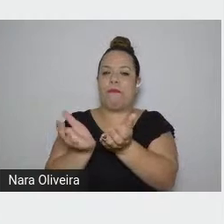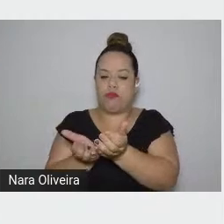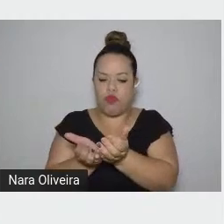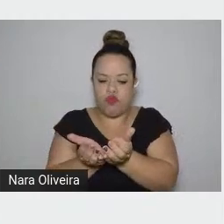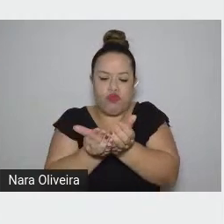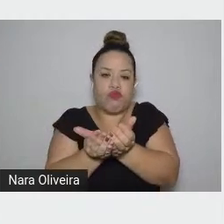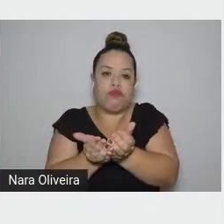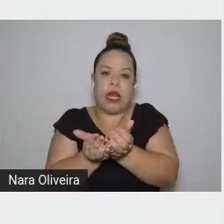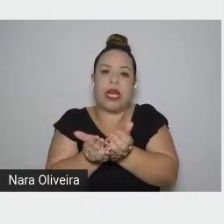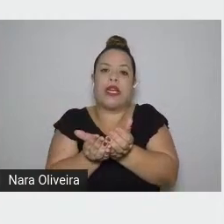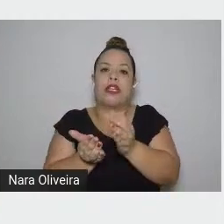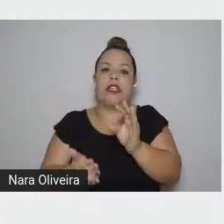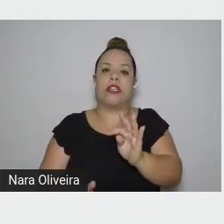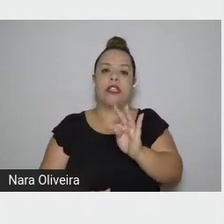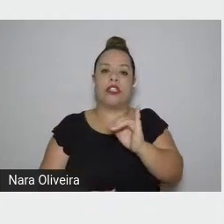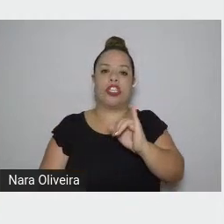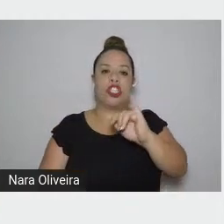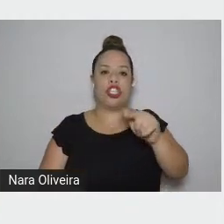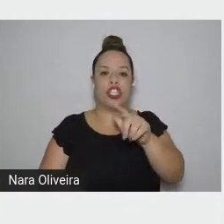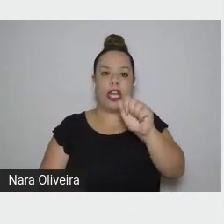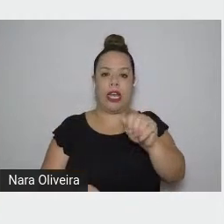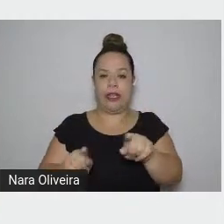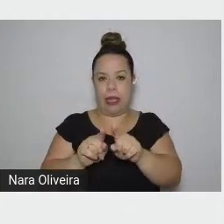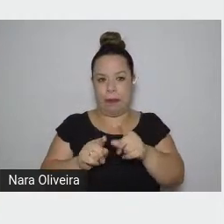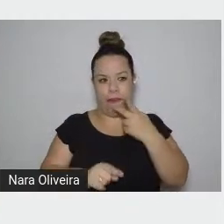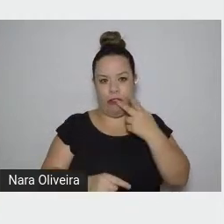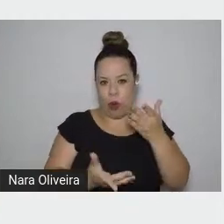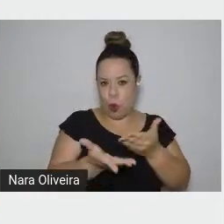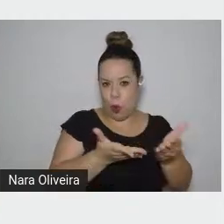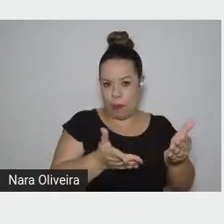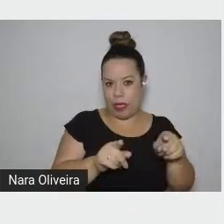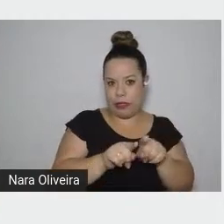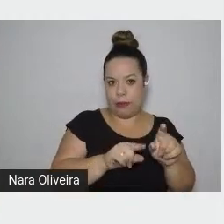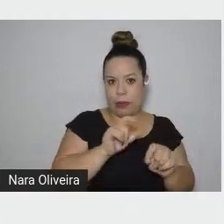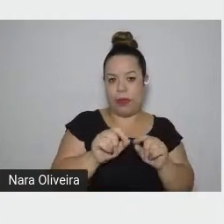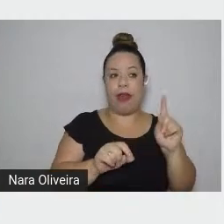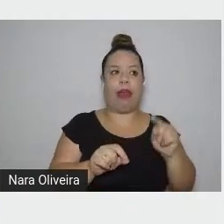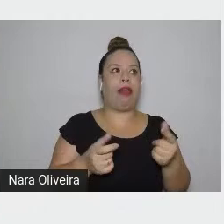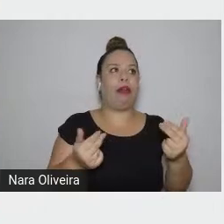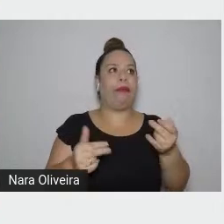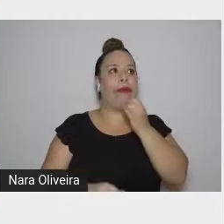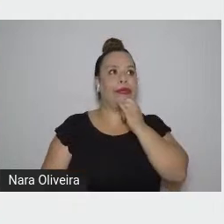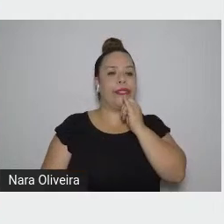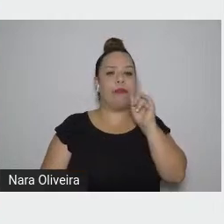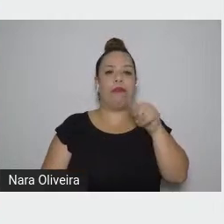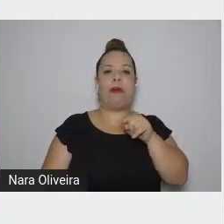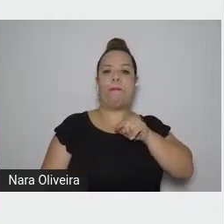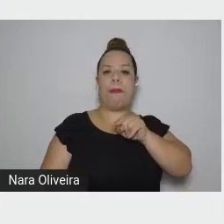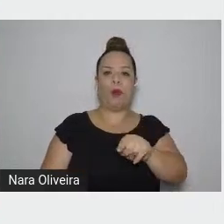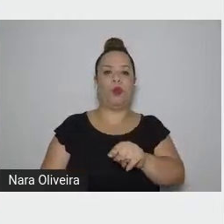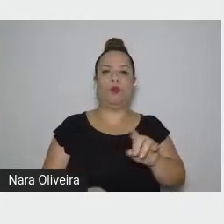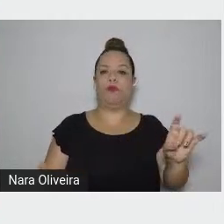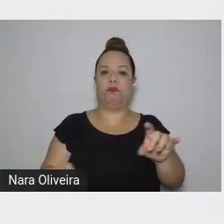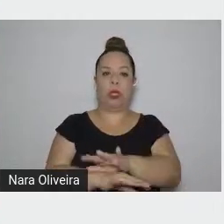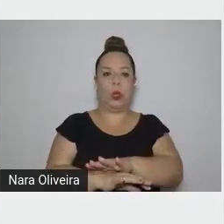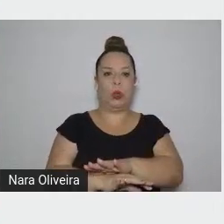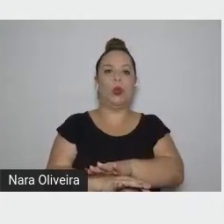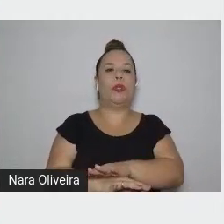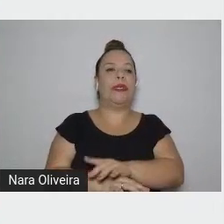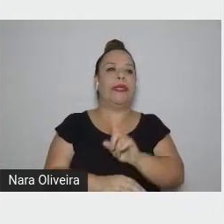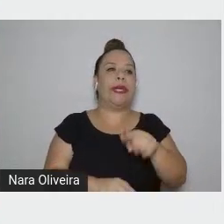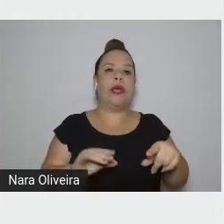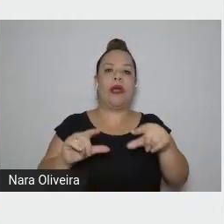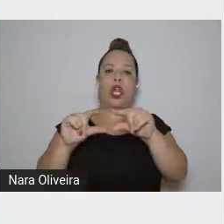mencionada nas primeiras páginas é uma espécie de ponto final, última nota, última